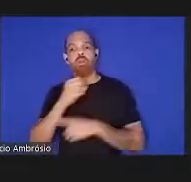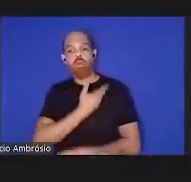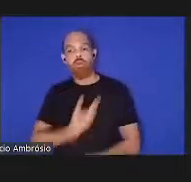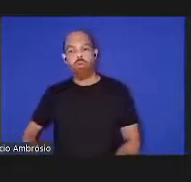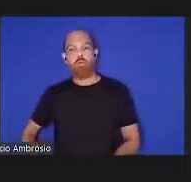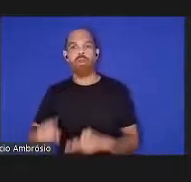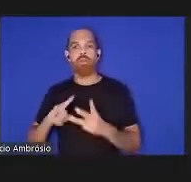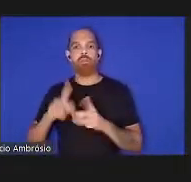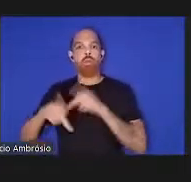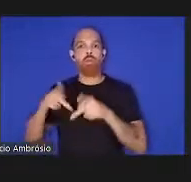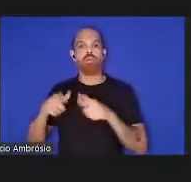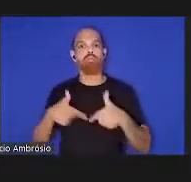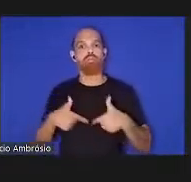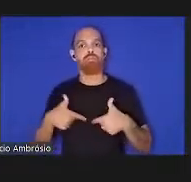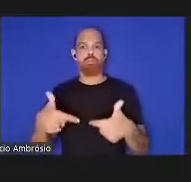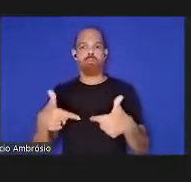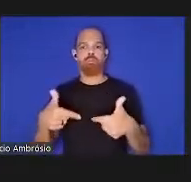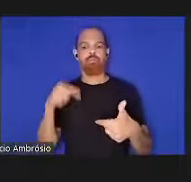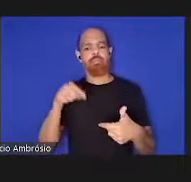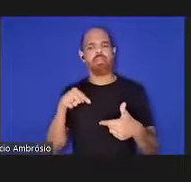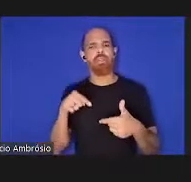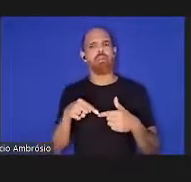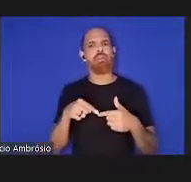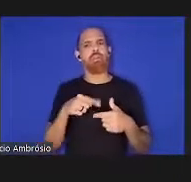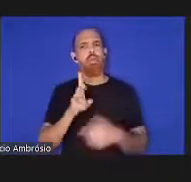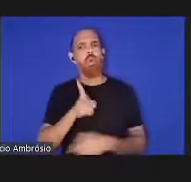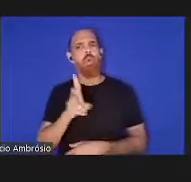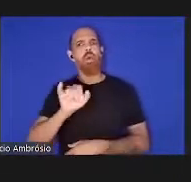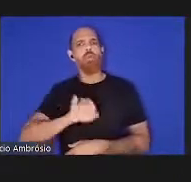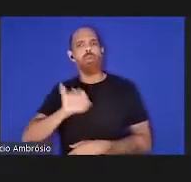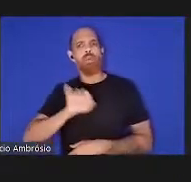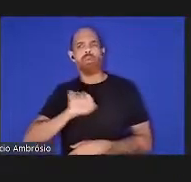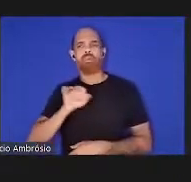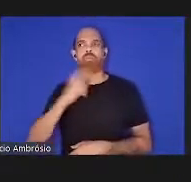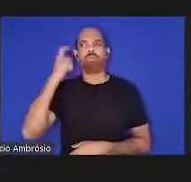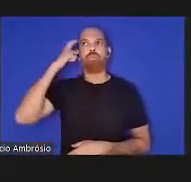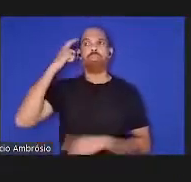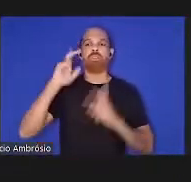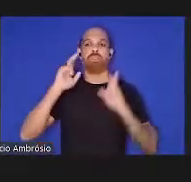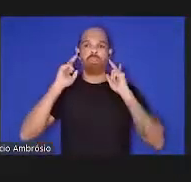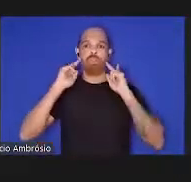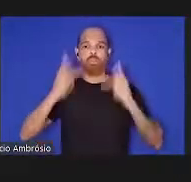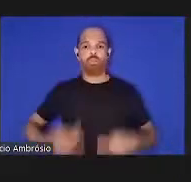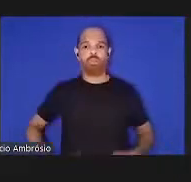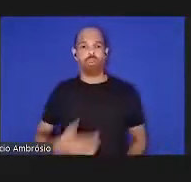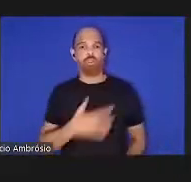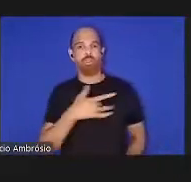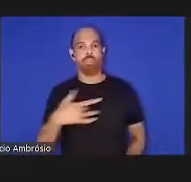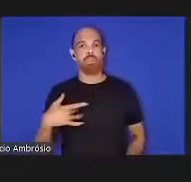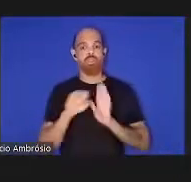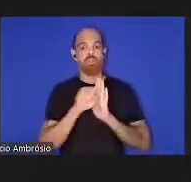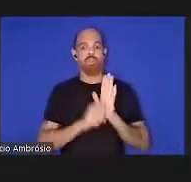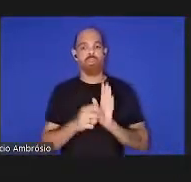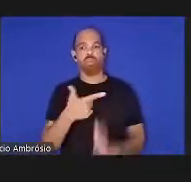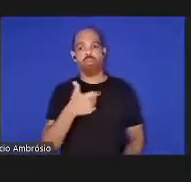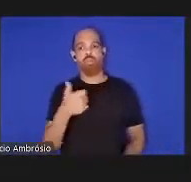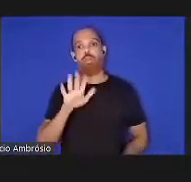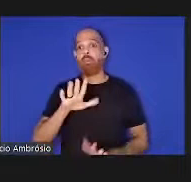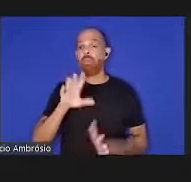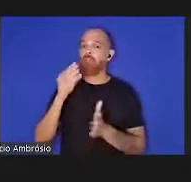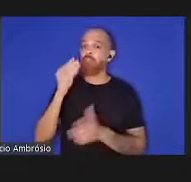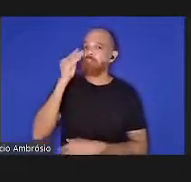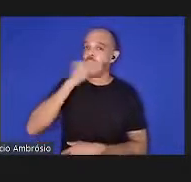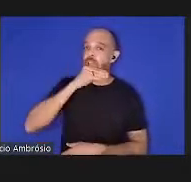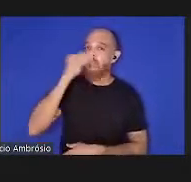compreensões continuam importantes para abordar a saúde humana no século XXI mas falham em reconhecer a